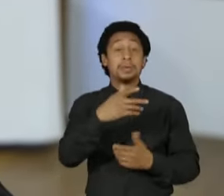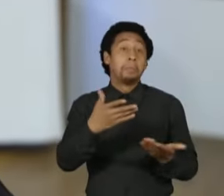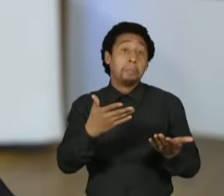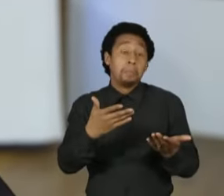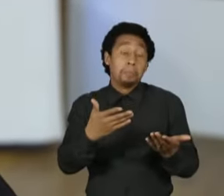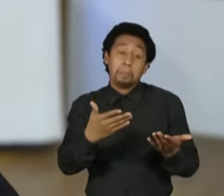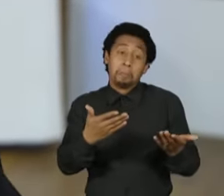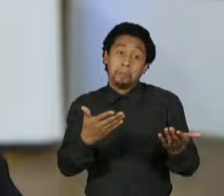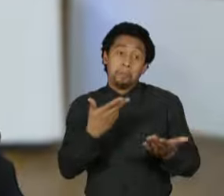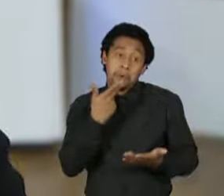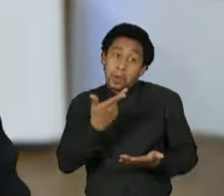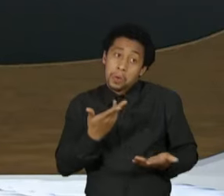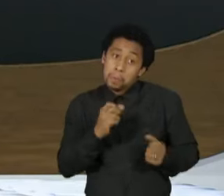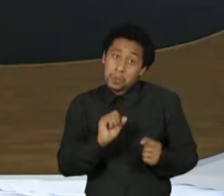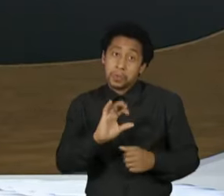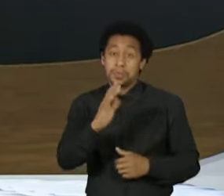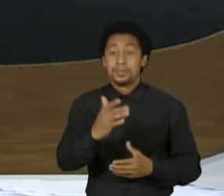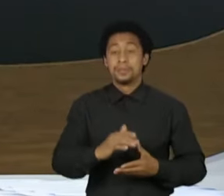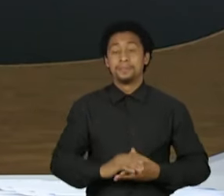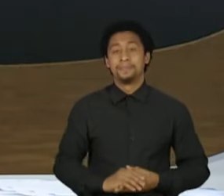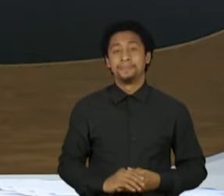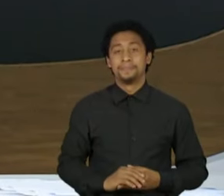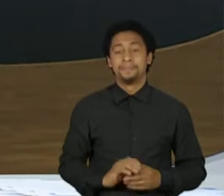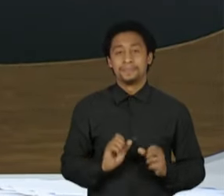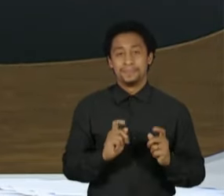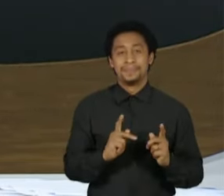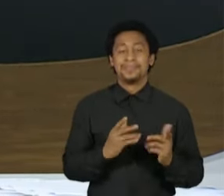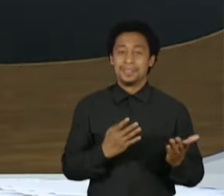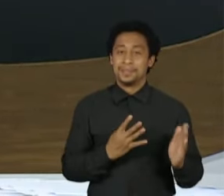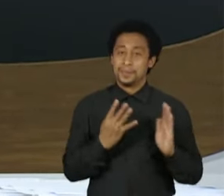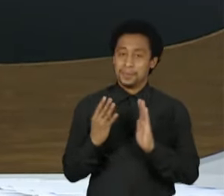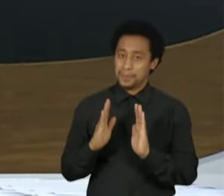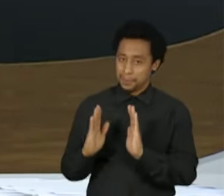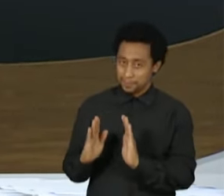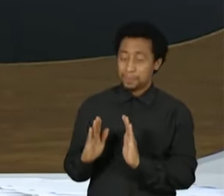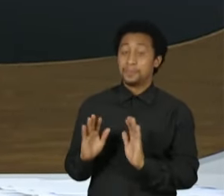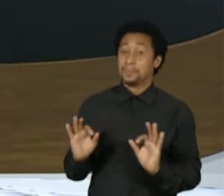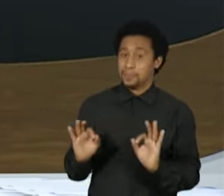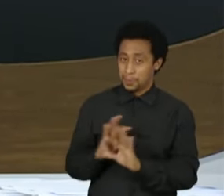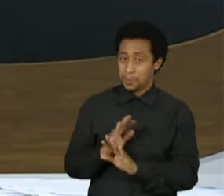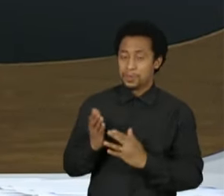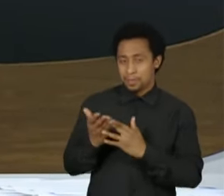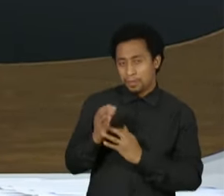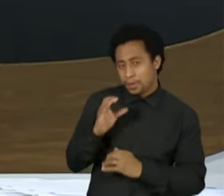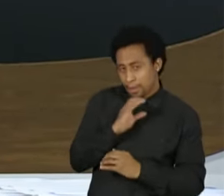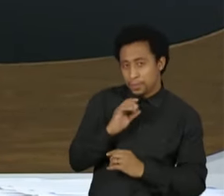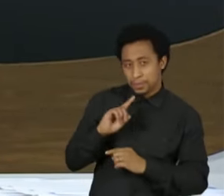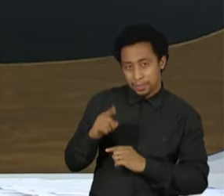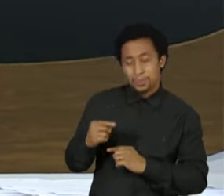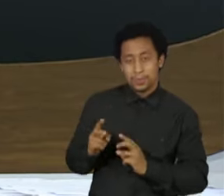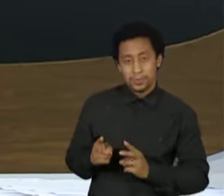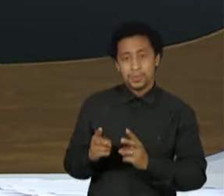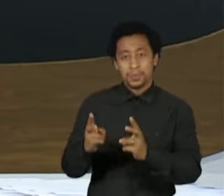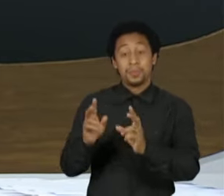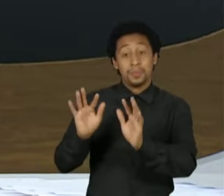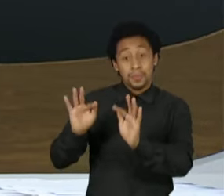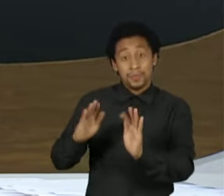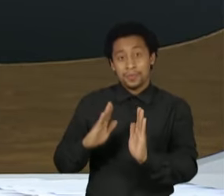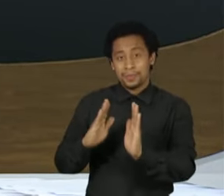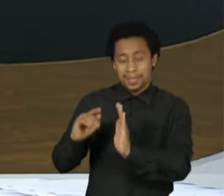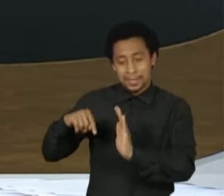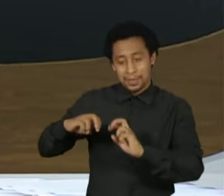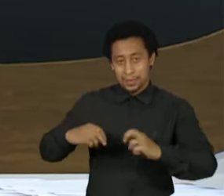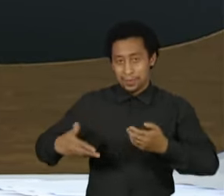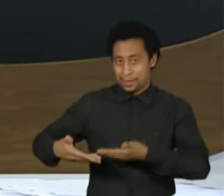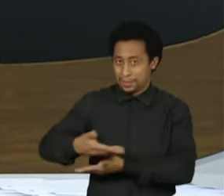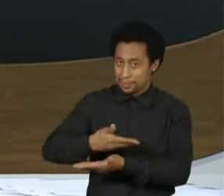alguma coisa aí pela frente. Está certo. Então, a gente encerra o nosso quarto bloco, vai para mais um breve intervalo e volta já já para o encerramento desse